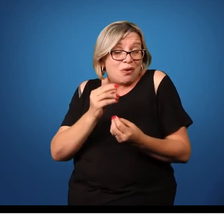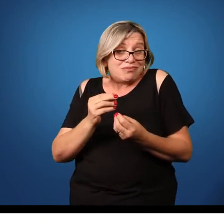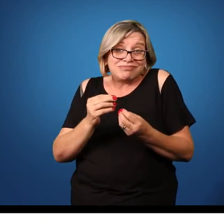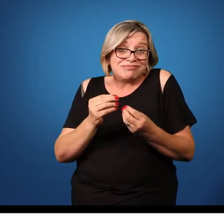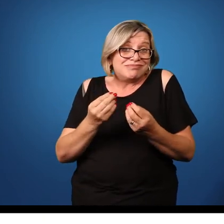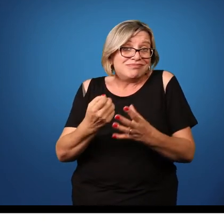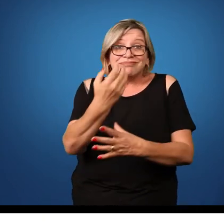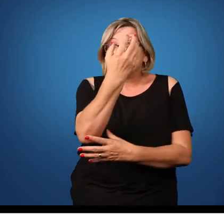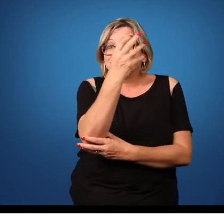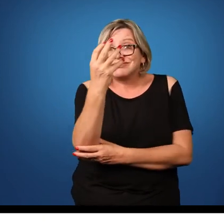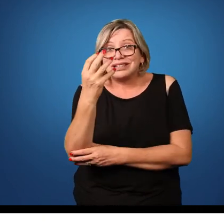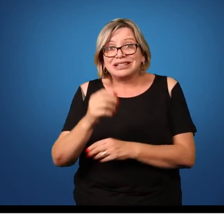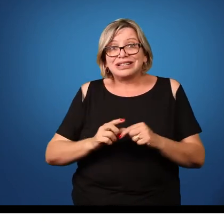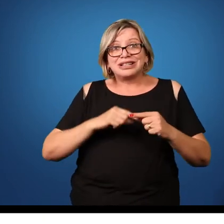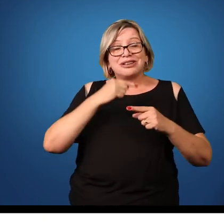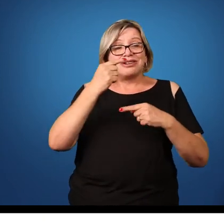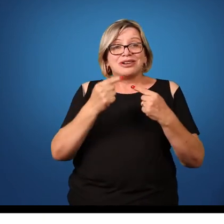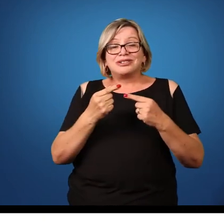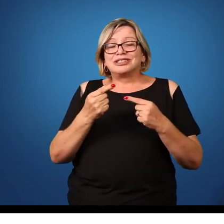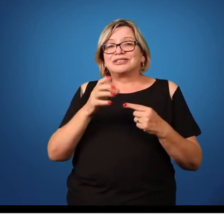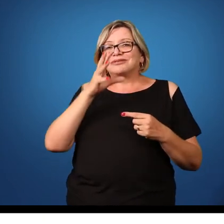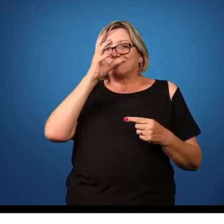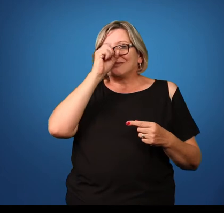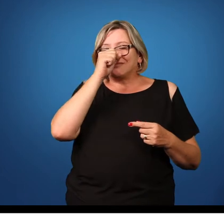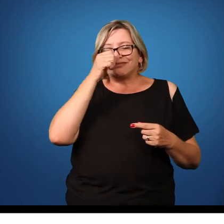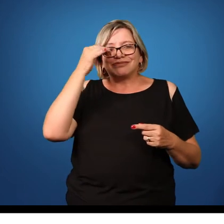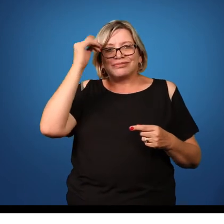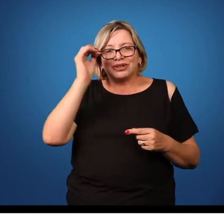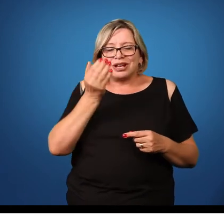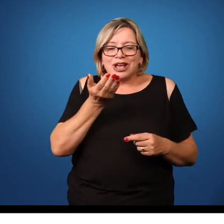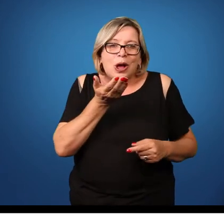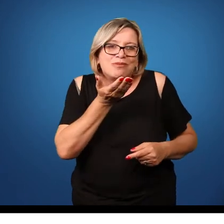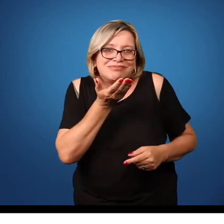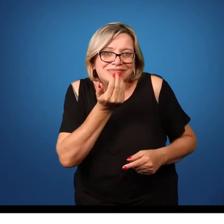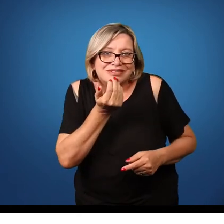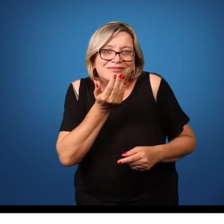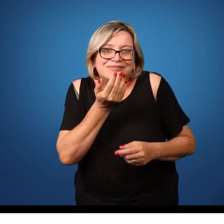aonde esses animais possam ingeri-las.